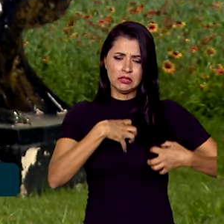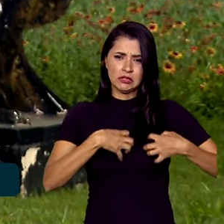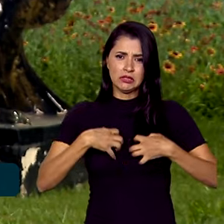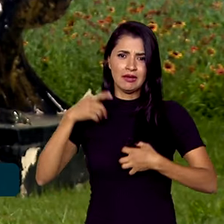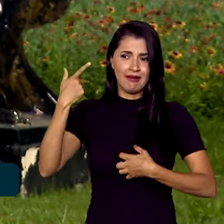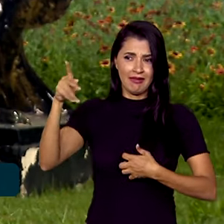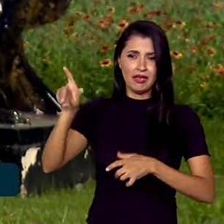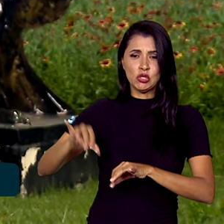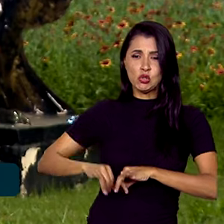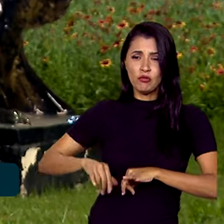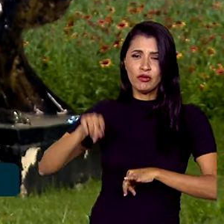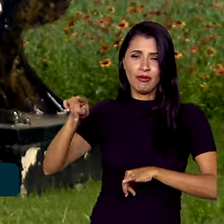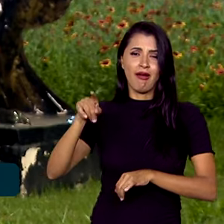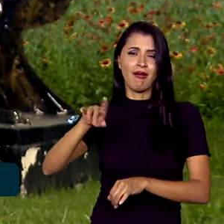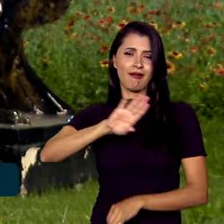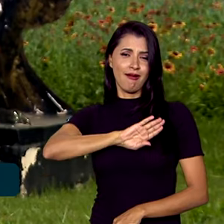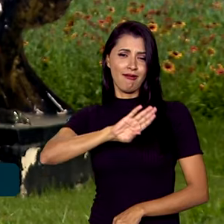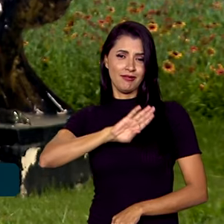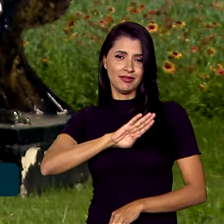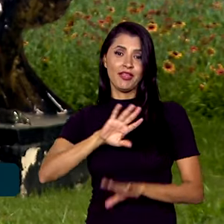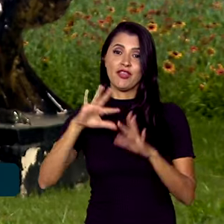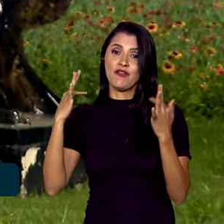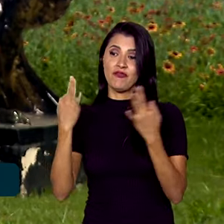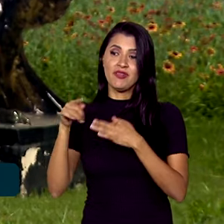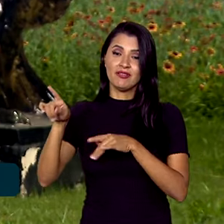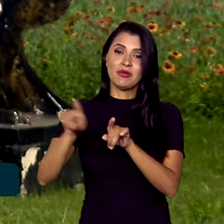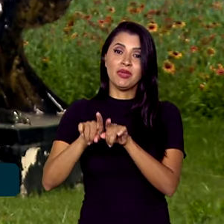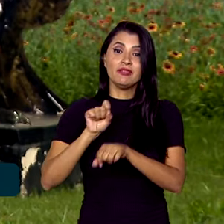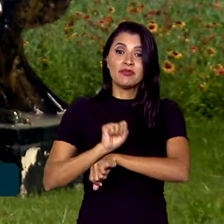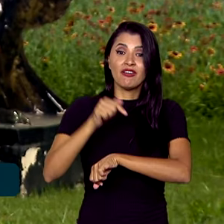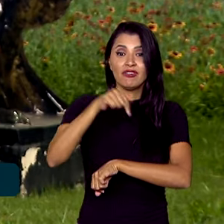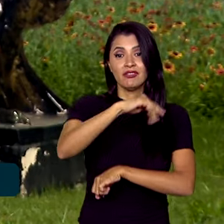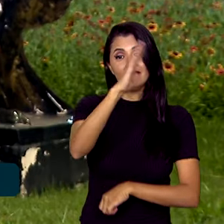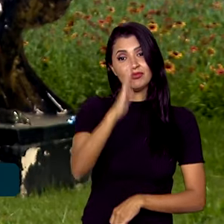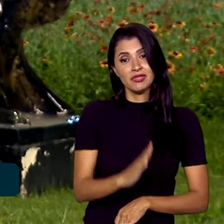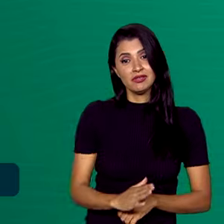por esses brasileiros em Gaza e os familiares que aguardavam aqui no Brasil.